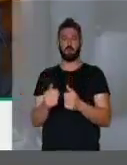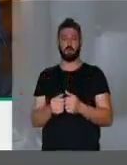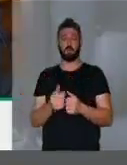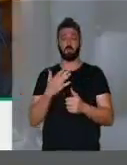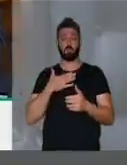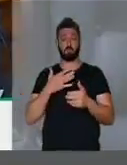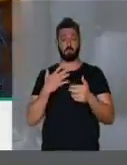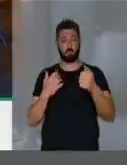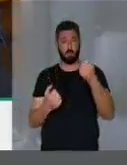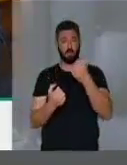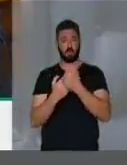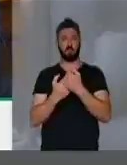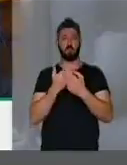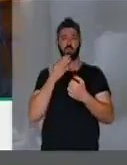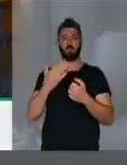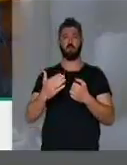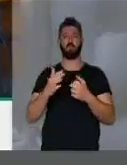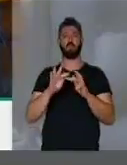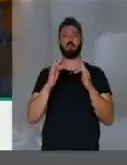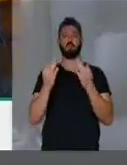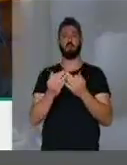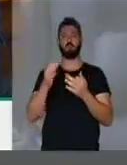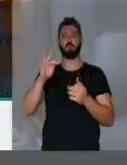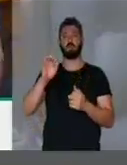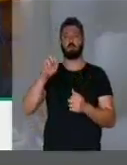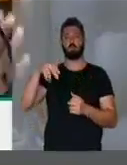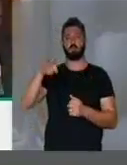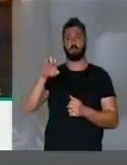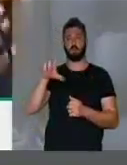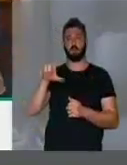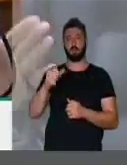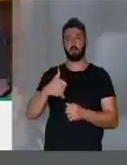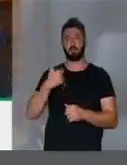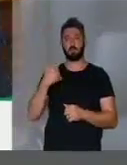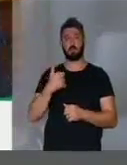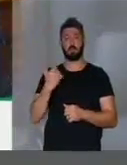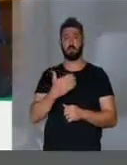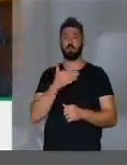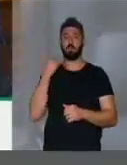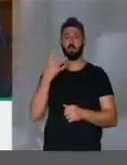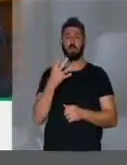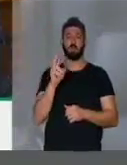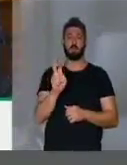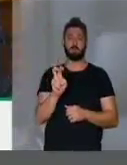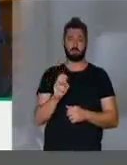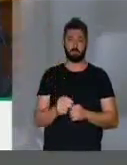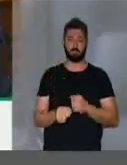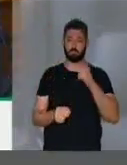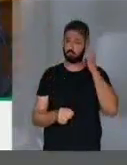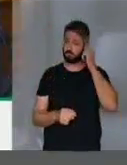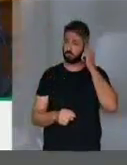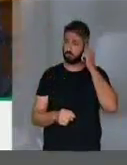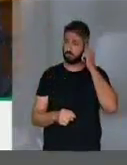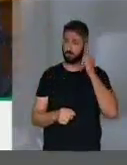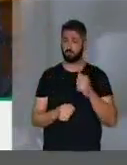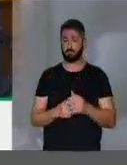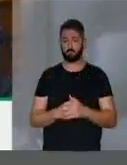presto minha solidariedade à família Fonteles. Partiu com apenas 45. Senhor presidente.